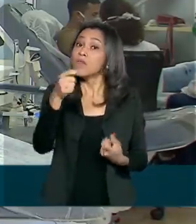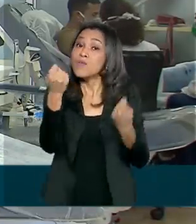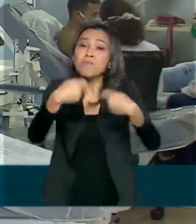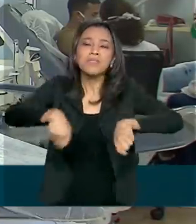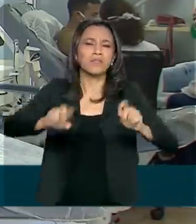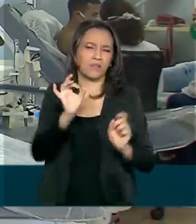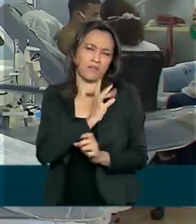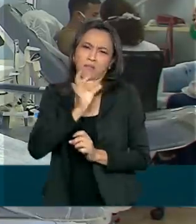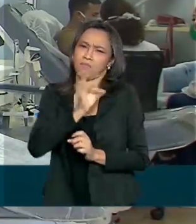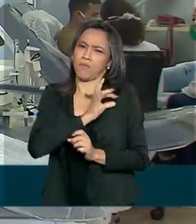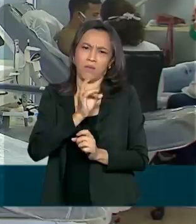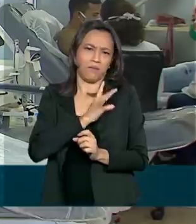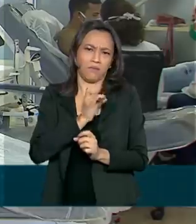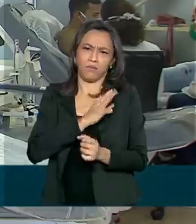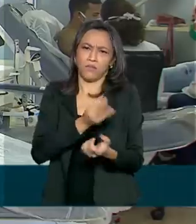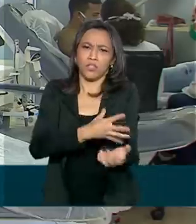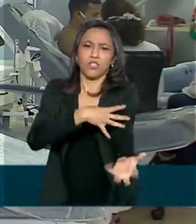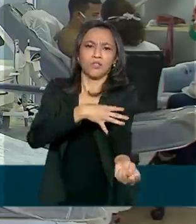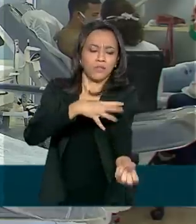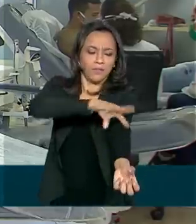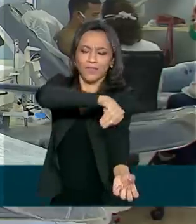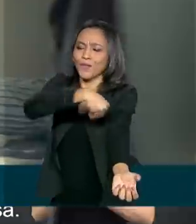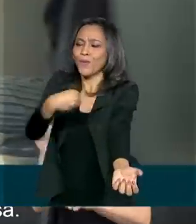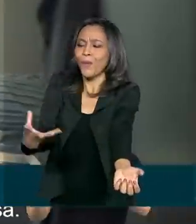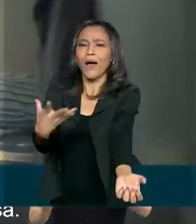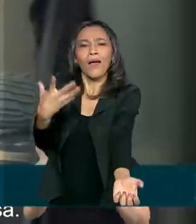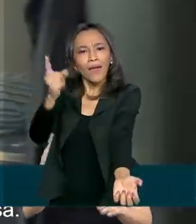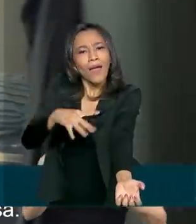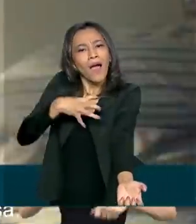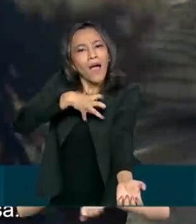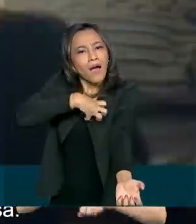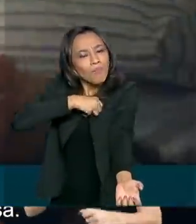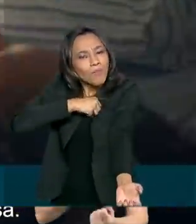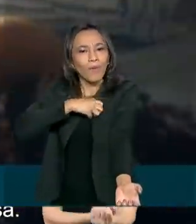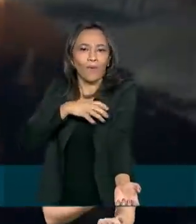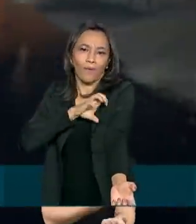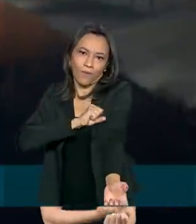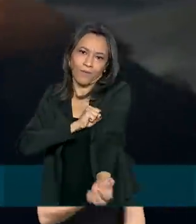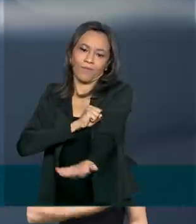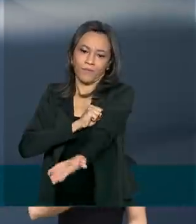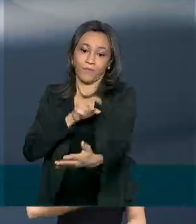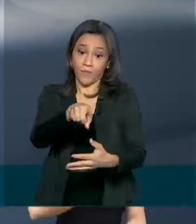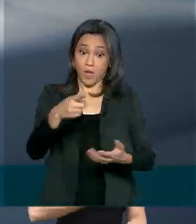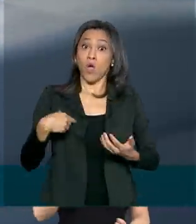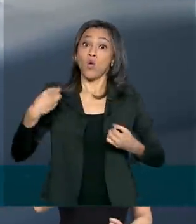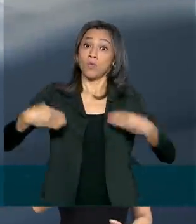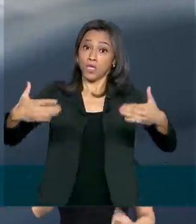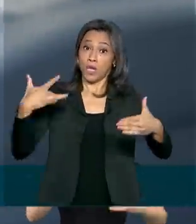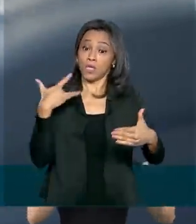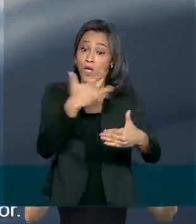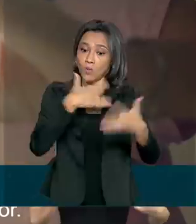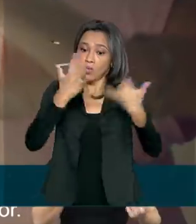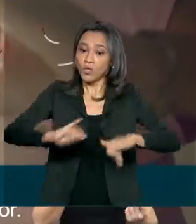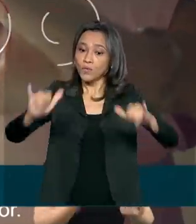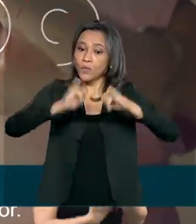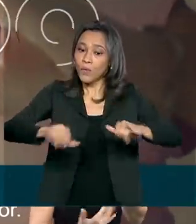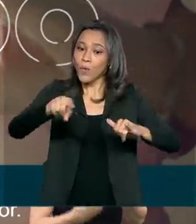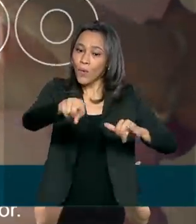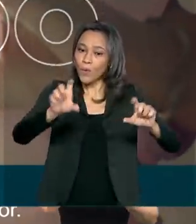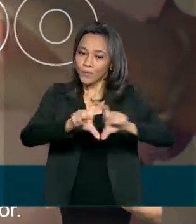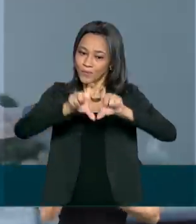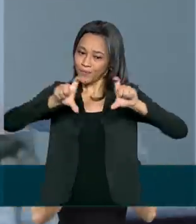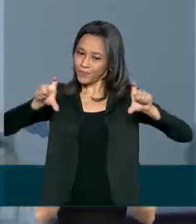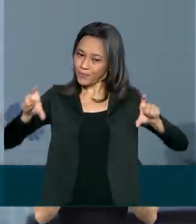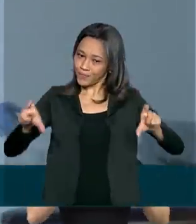ter medo de realizar esse ato de amor. O Ministério da Saúde lançou uma campanha nacional. O slogan